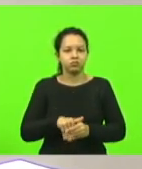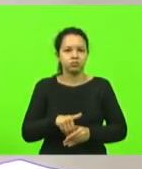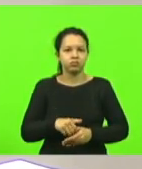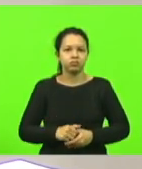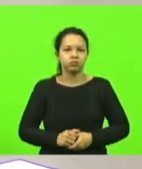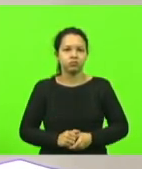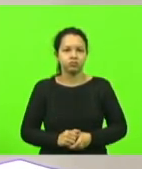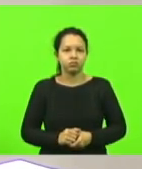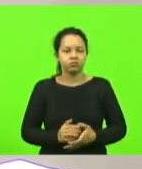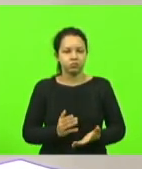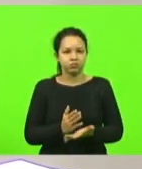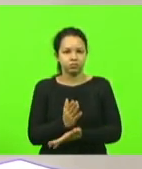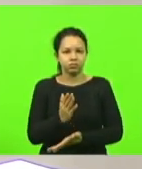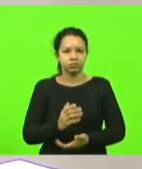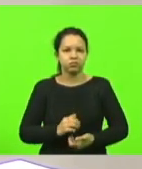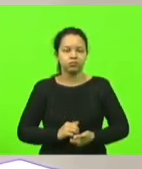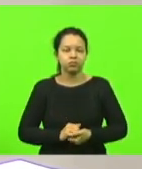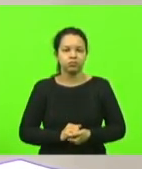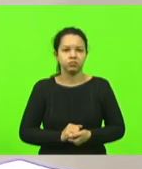aprovado.